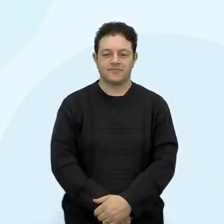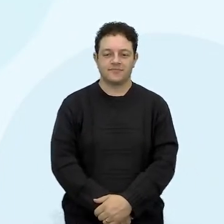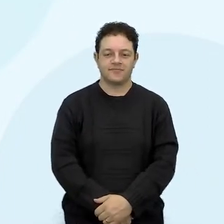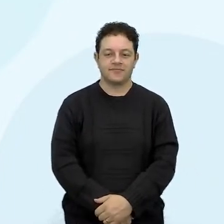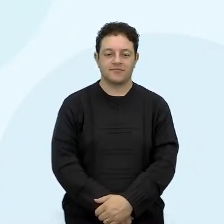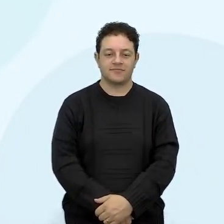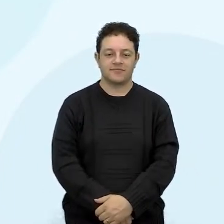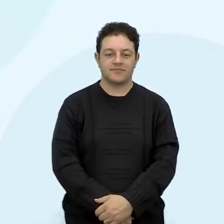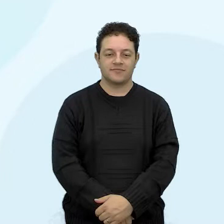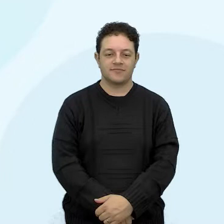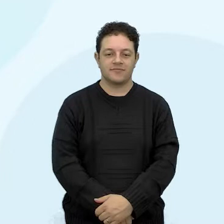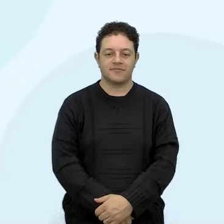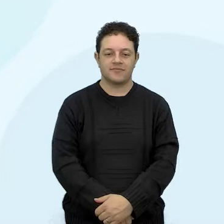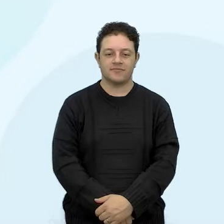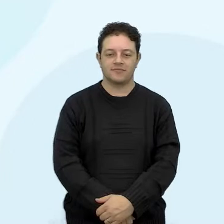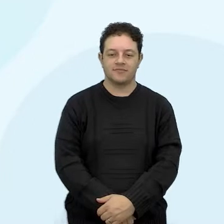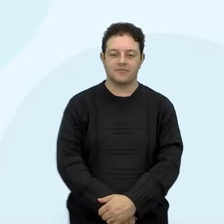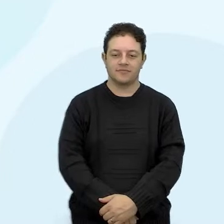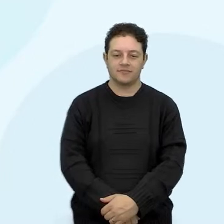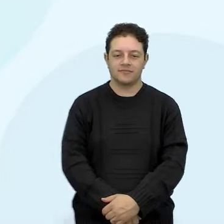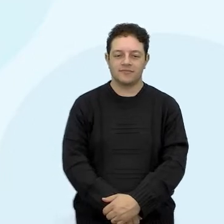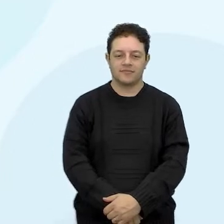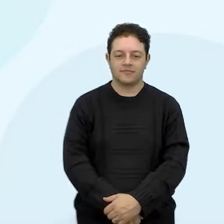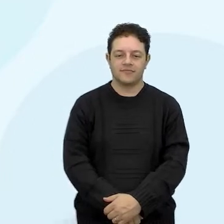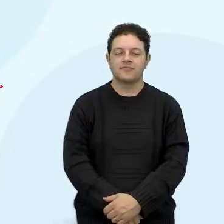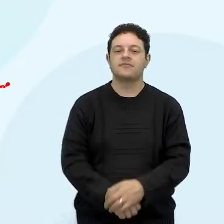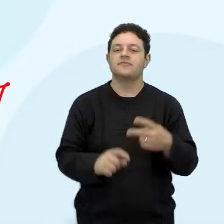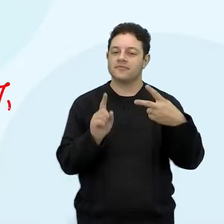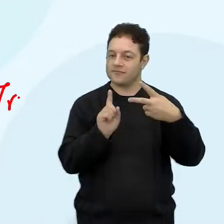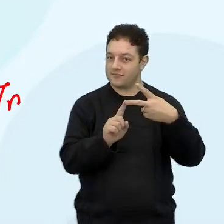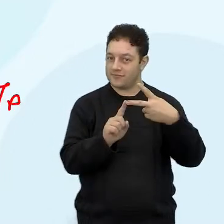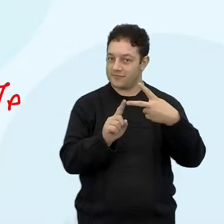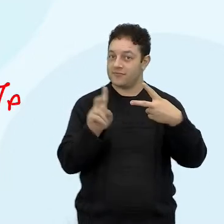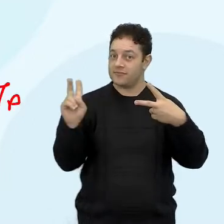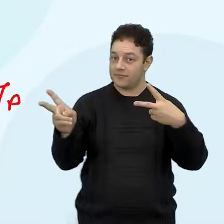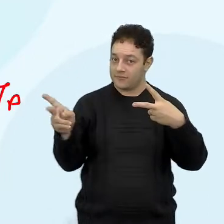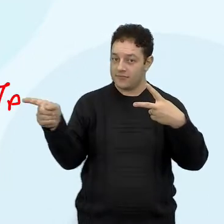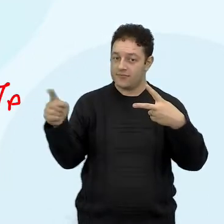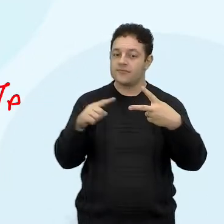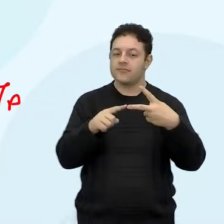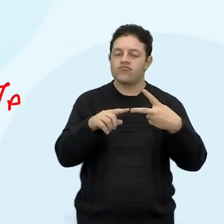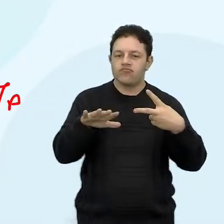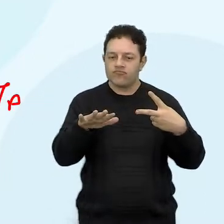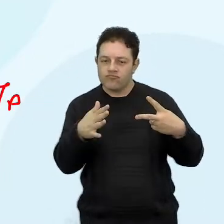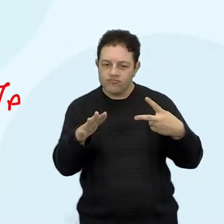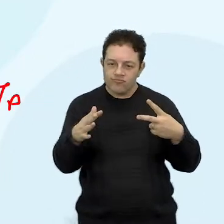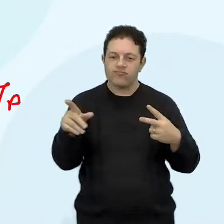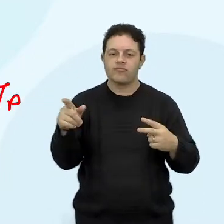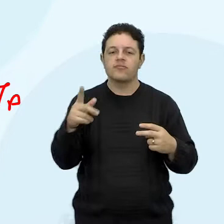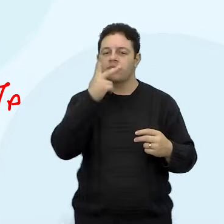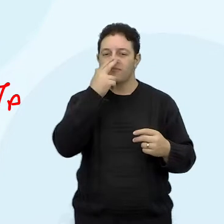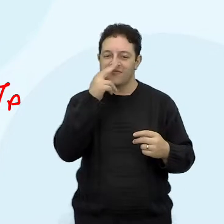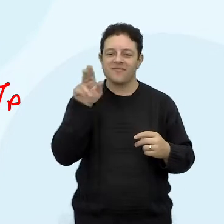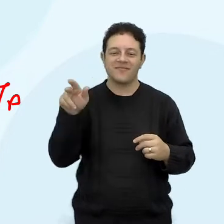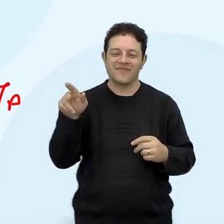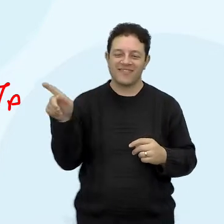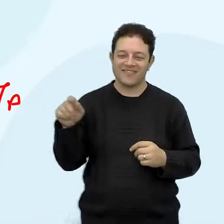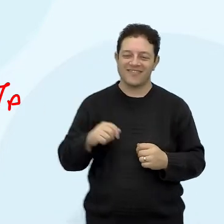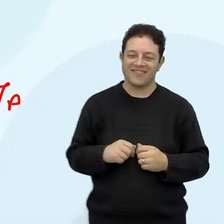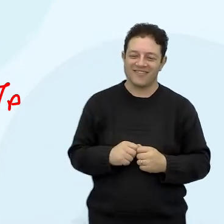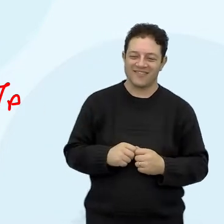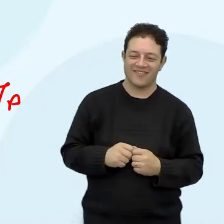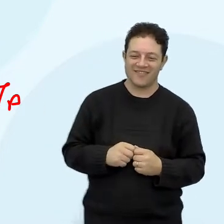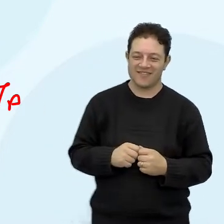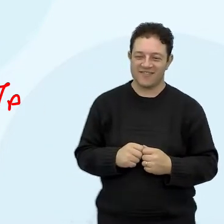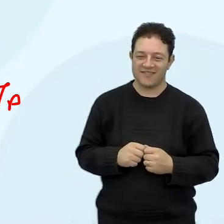E está disposto a correr um certo risco. E está... Espero não pegar aí a menina ou alguém intérprete de Libras. E está